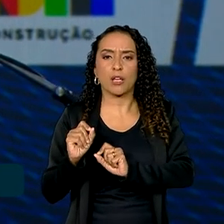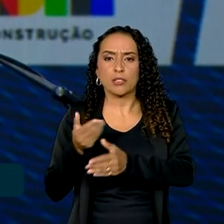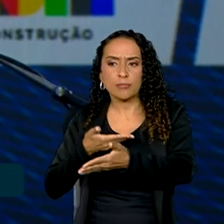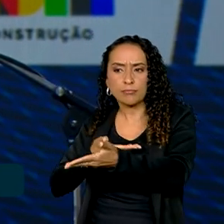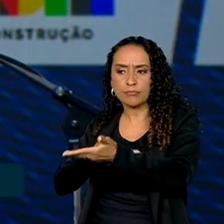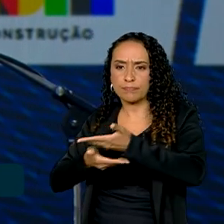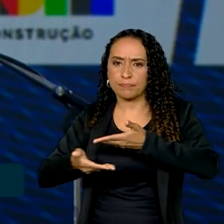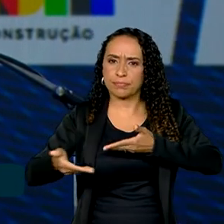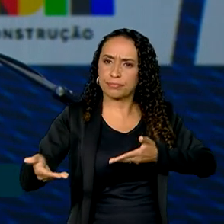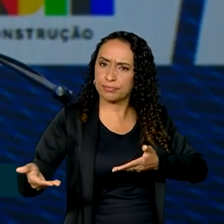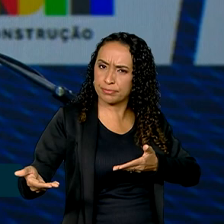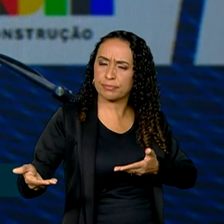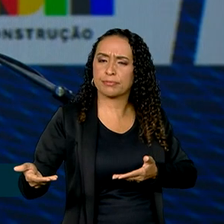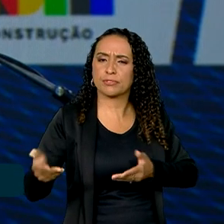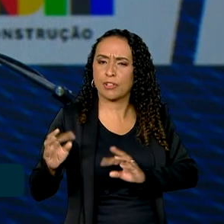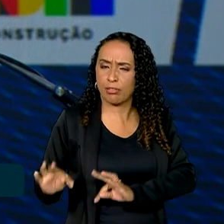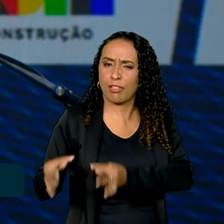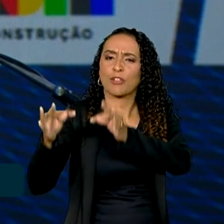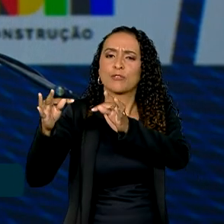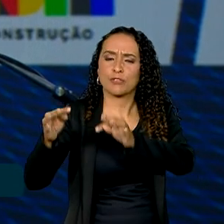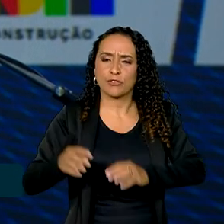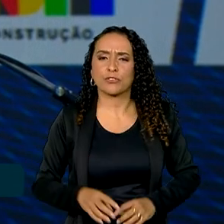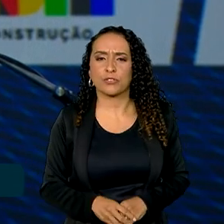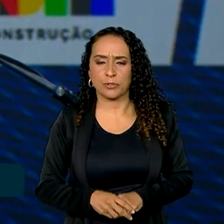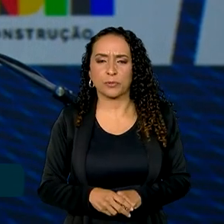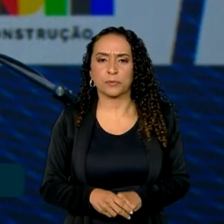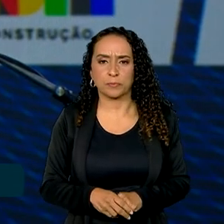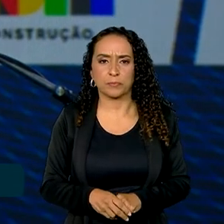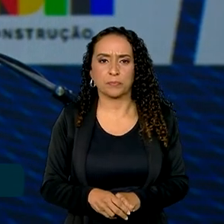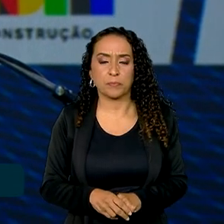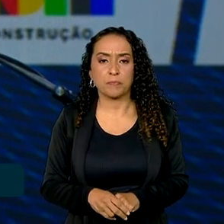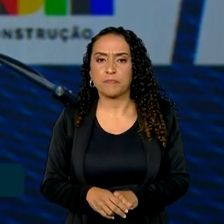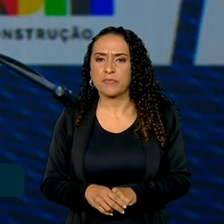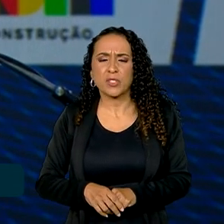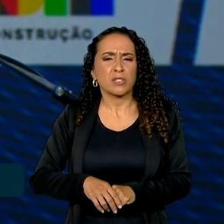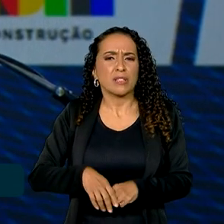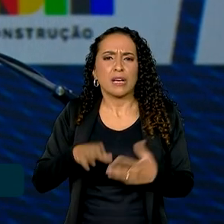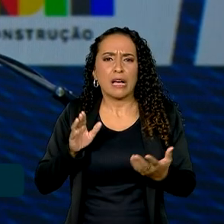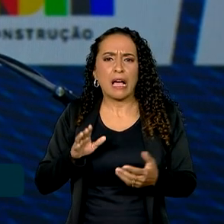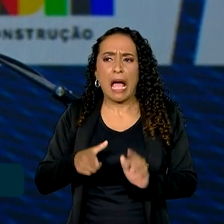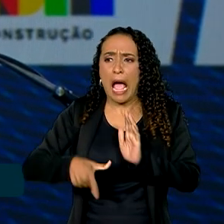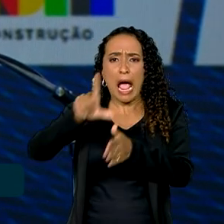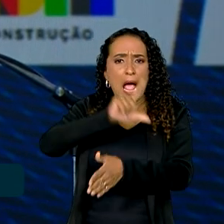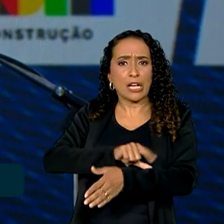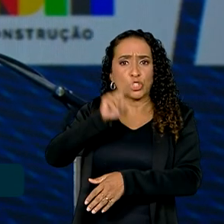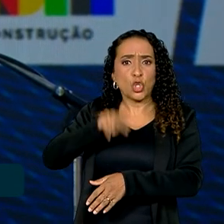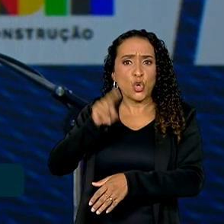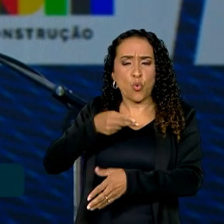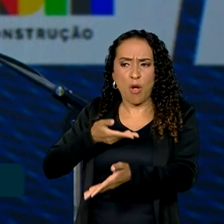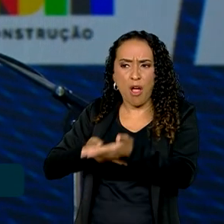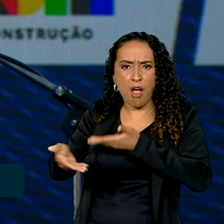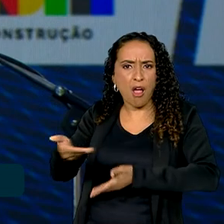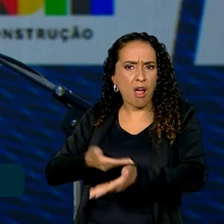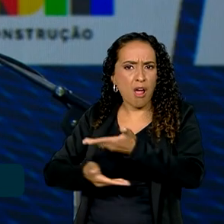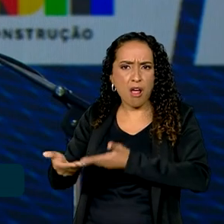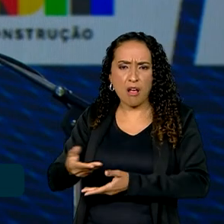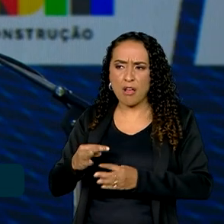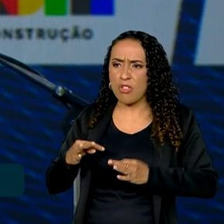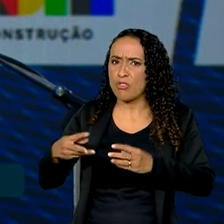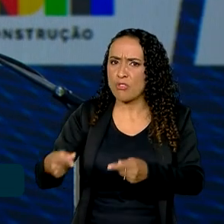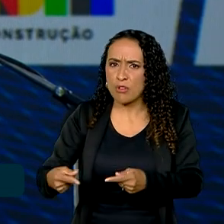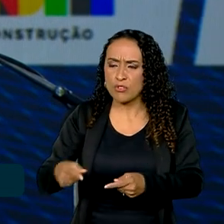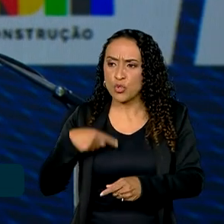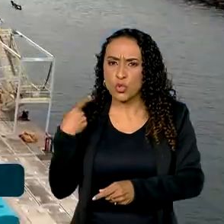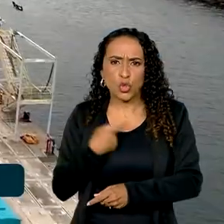inigualada de tecnologias. Nós jamais compartilhamos tanto o nosso know-how